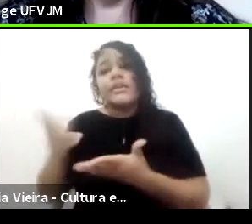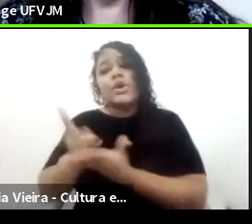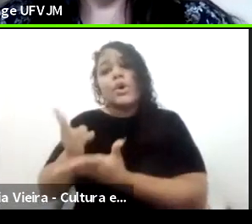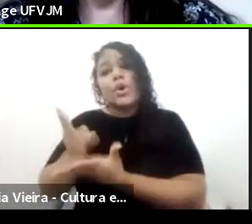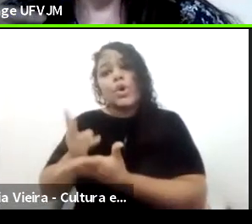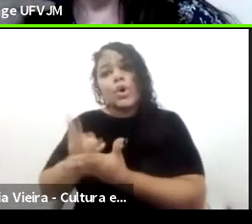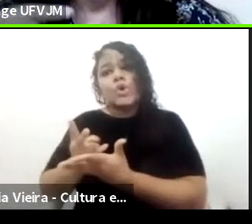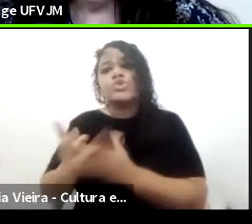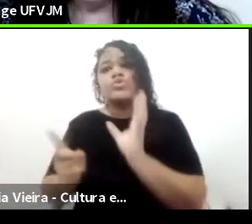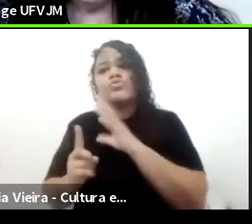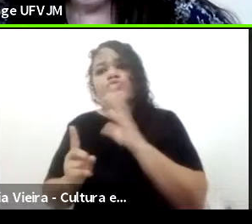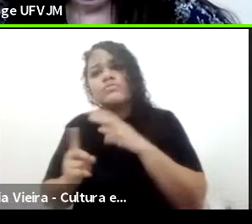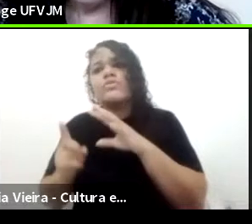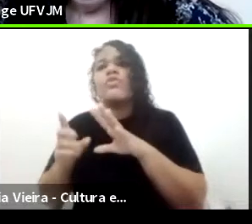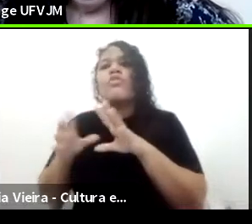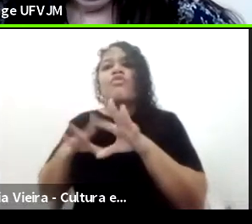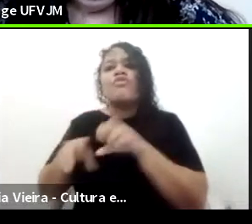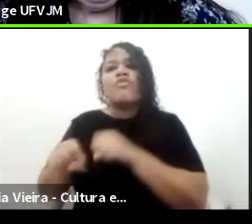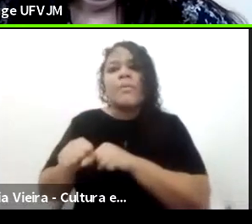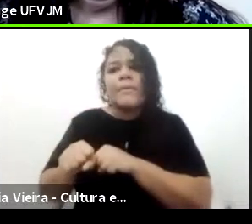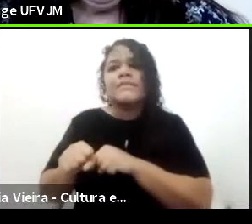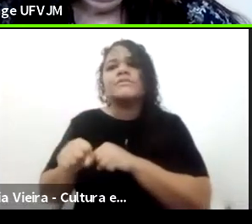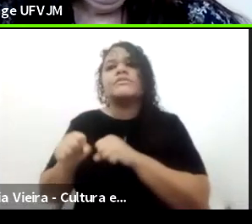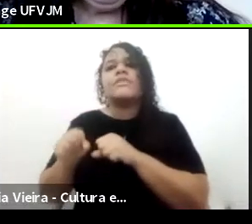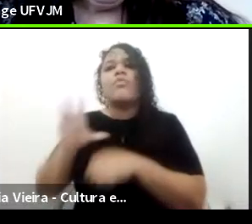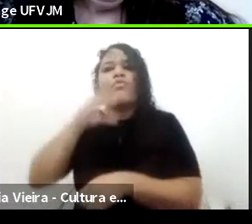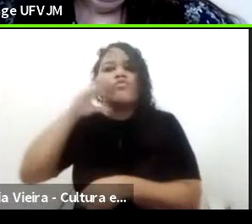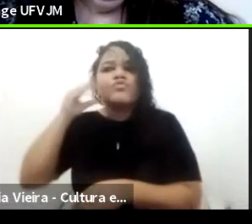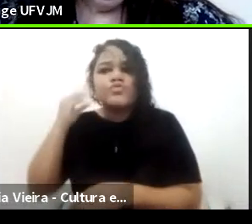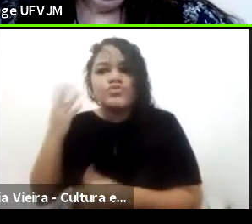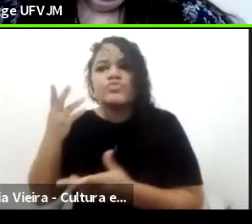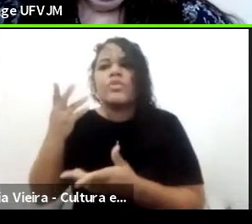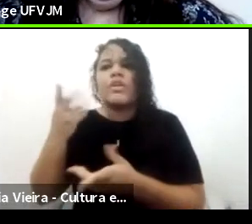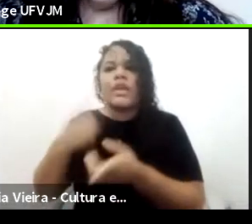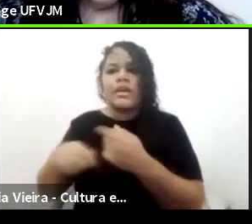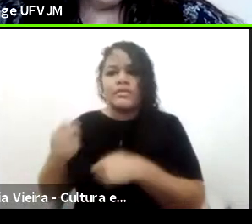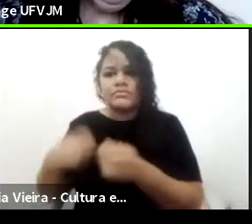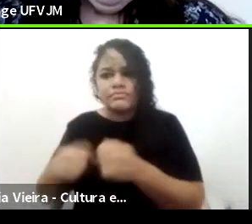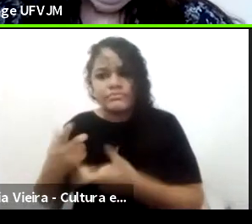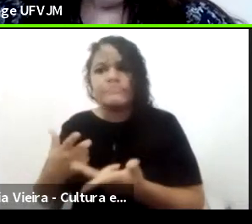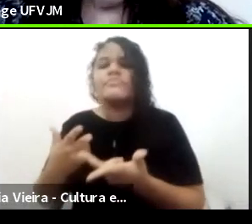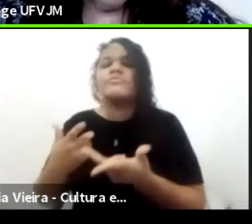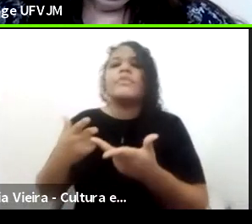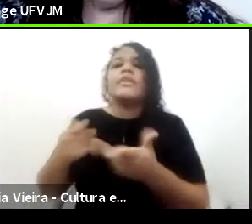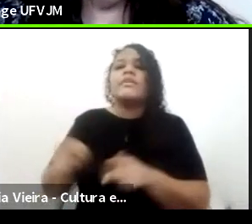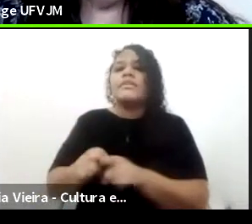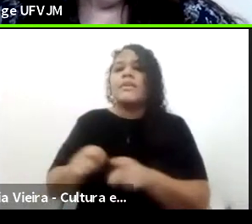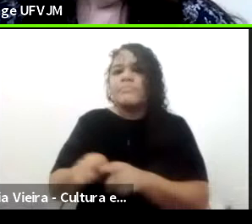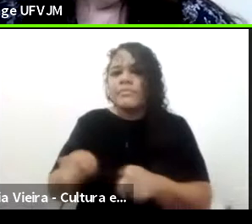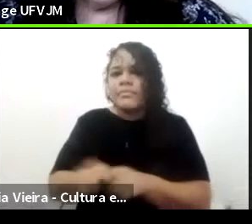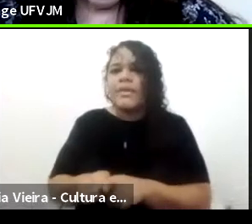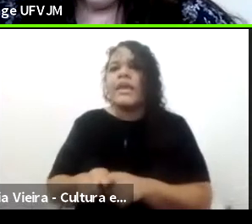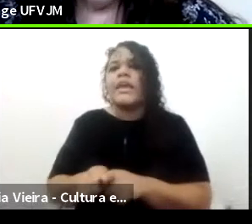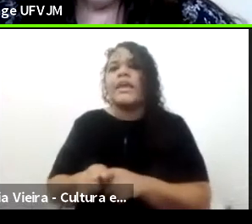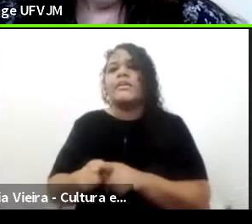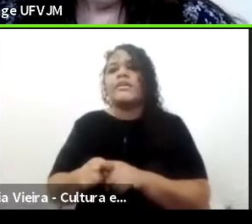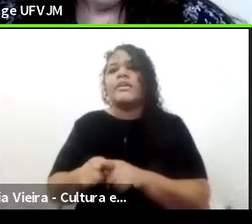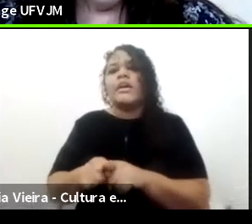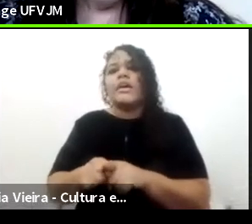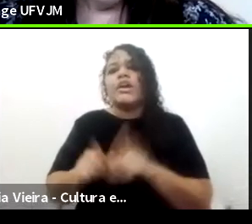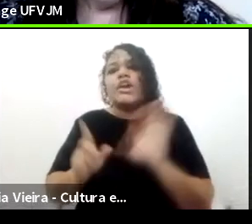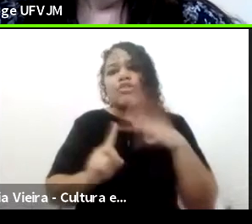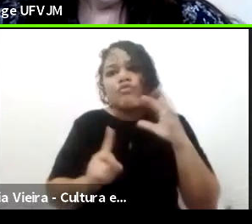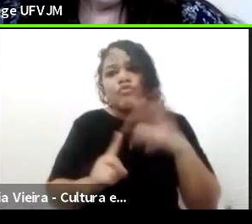administrativos, que vai na parte da formação de um clero, né? Que vai na